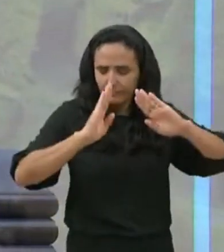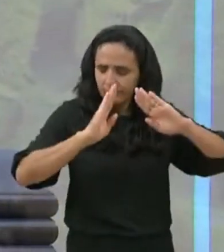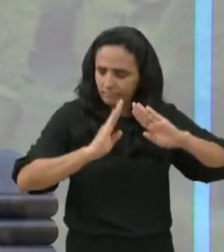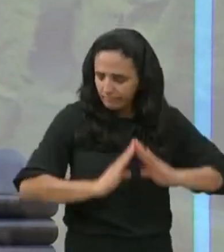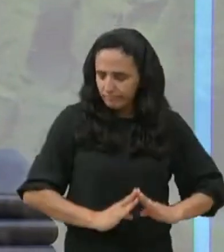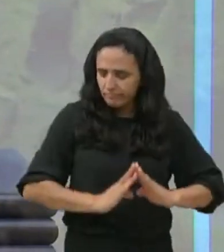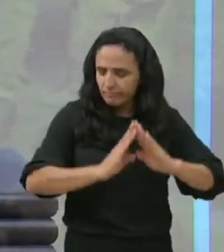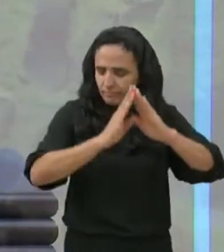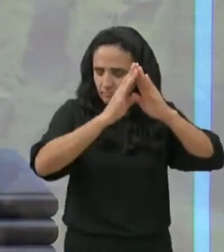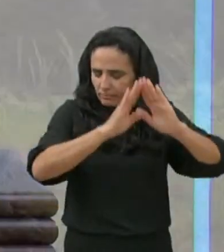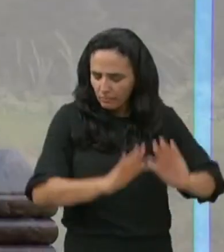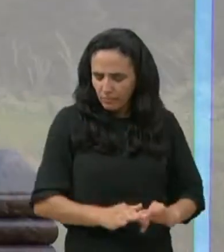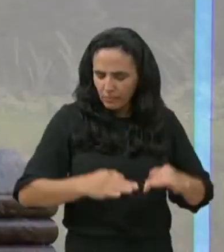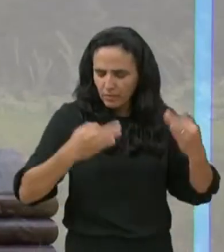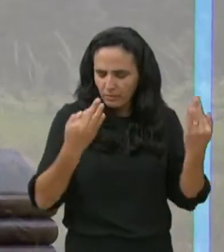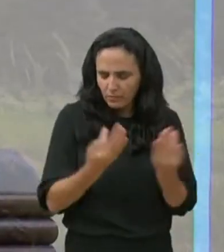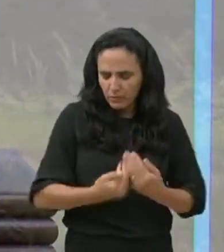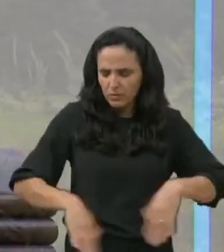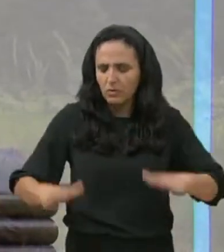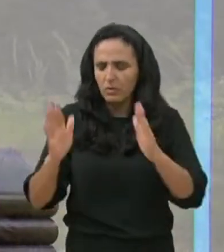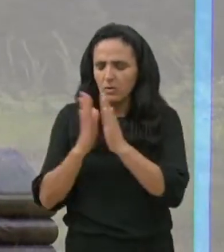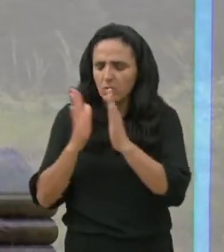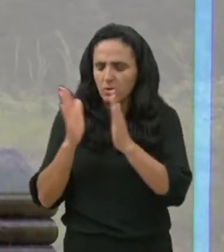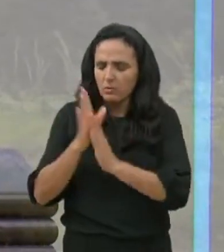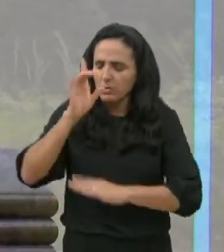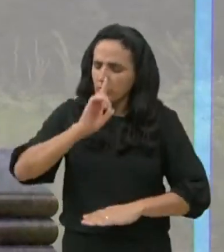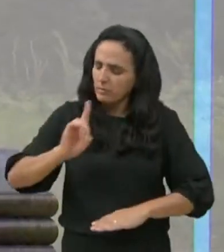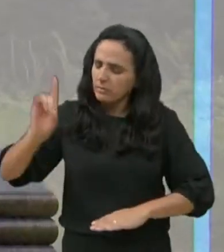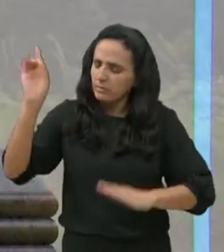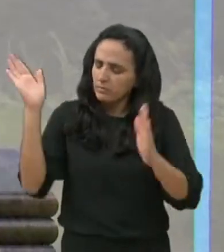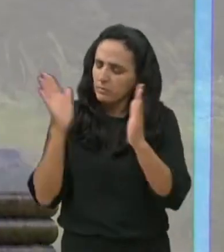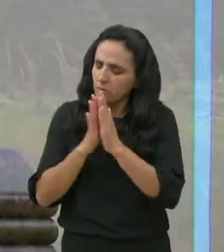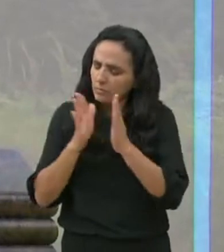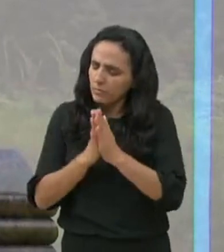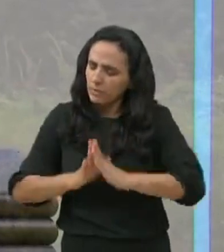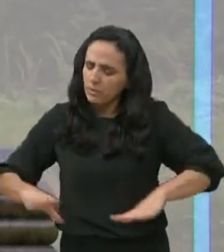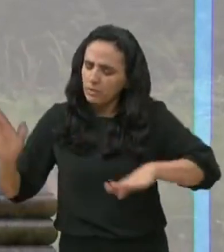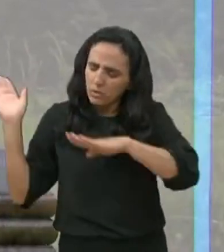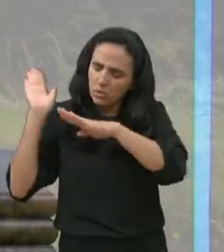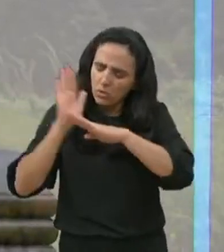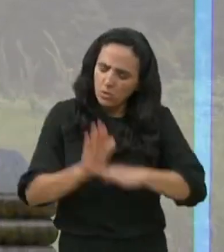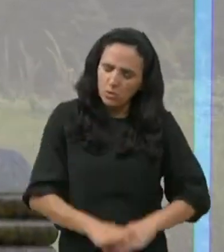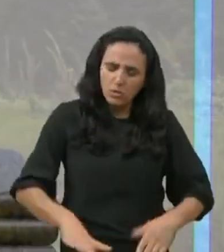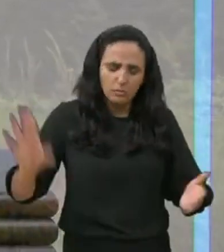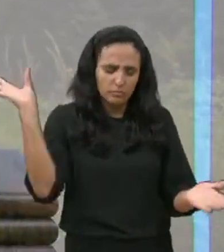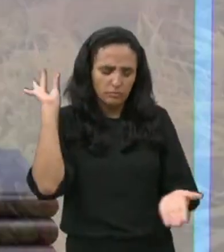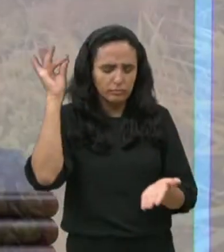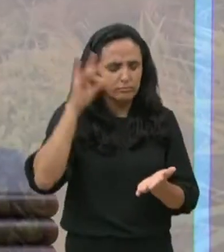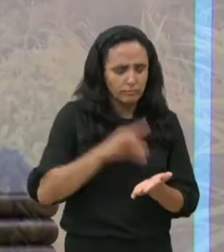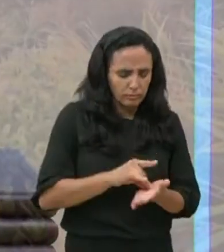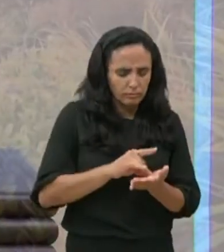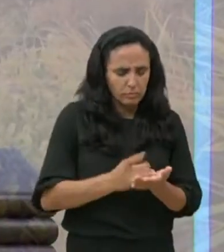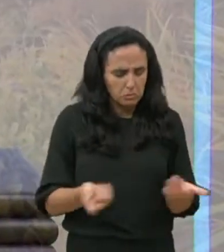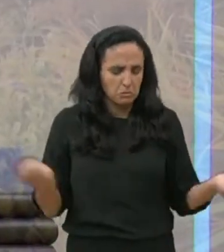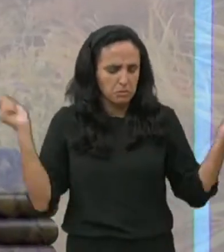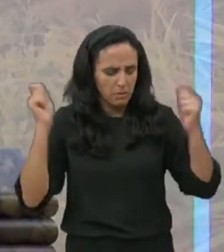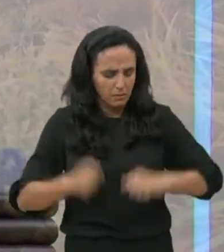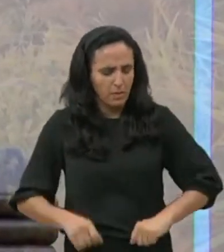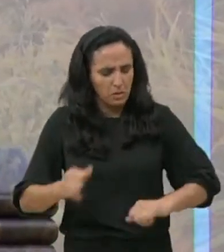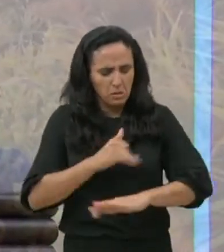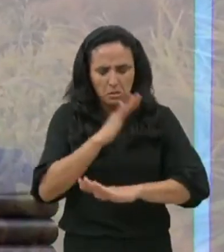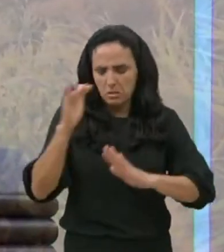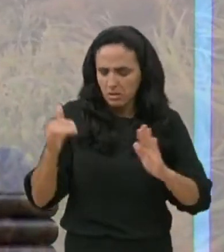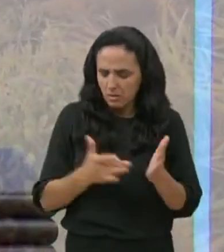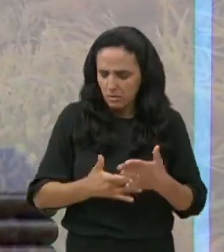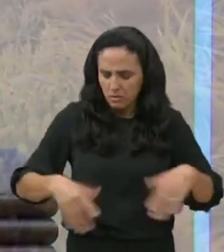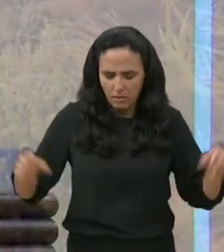vergonha, decepção, mas Tu és o Deus fiel, Tu és o Deus verdadeiro, Tu és o Deus que pode, Senhor, fazer